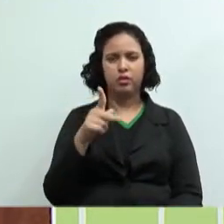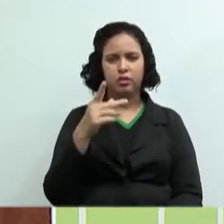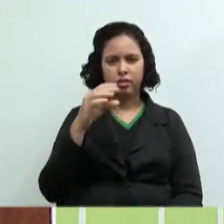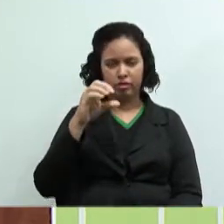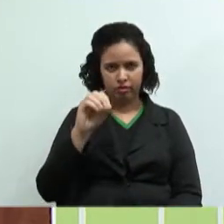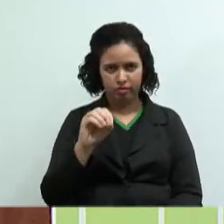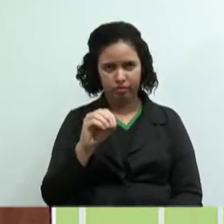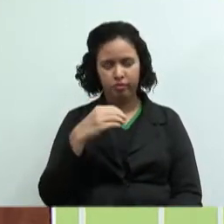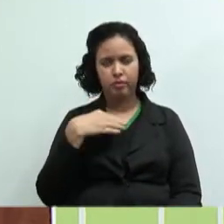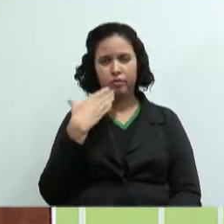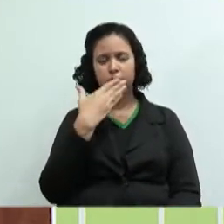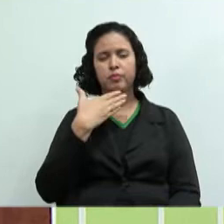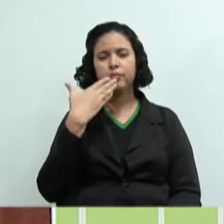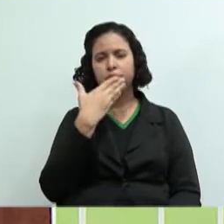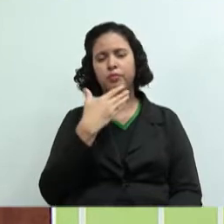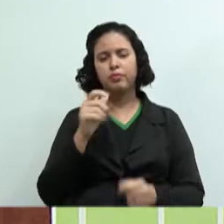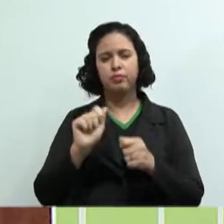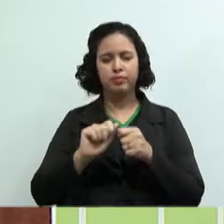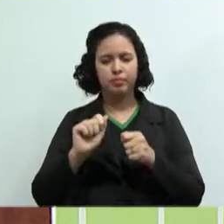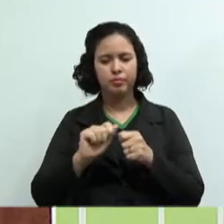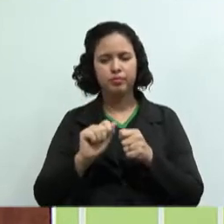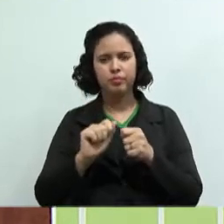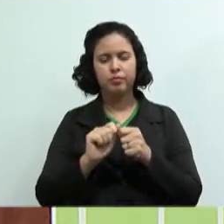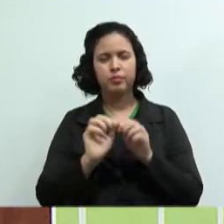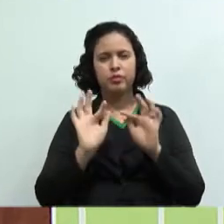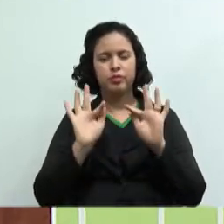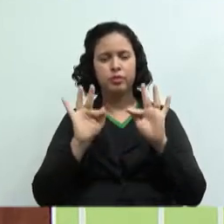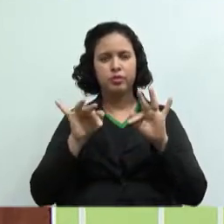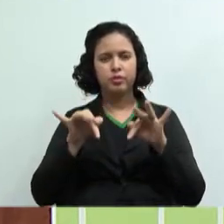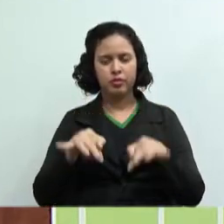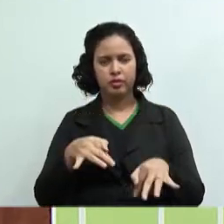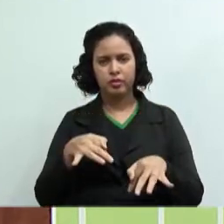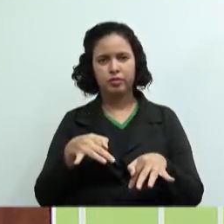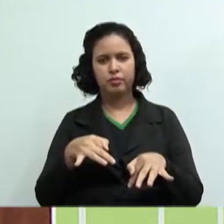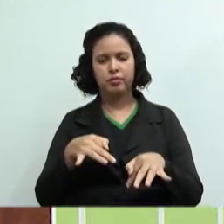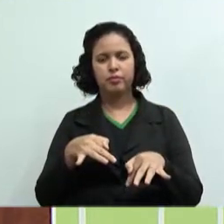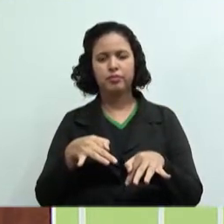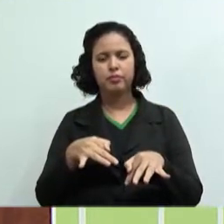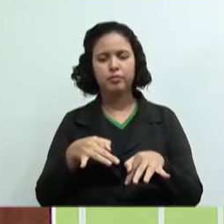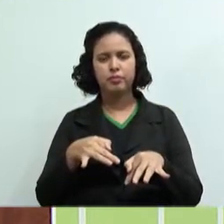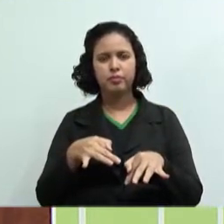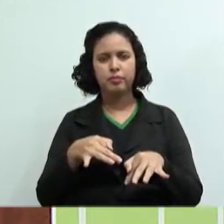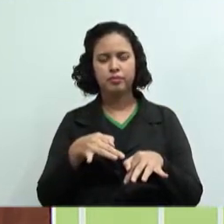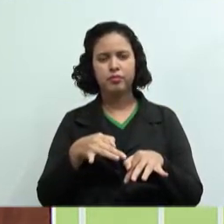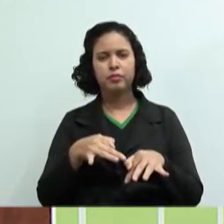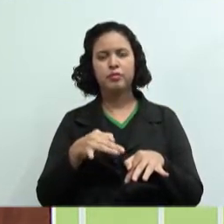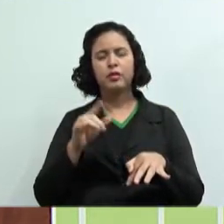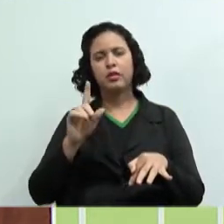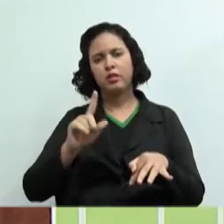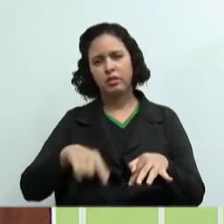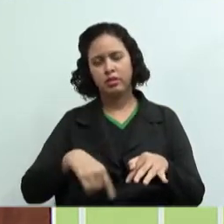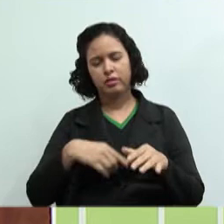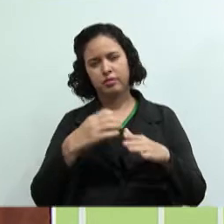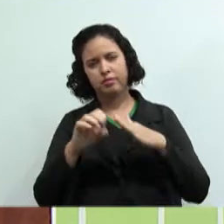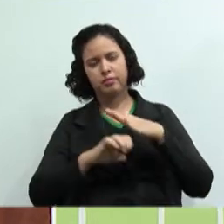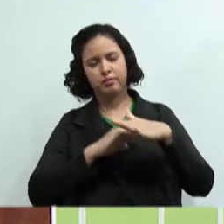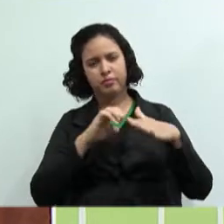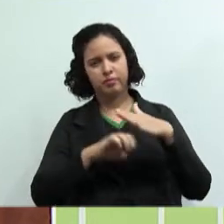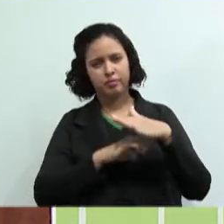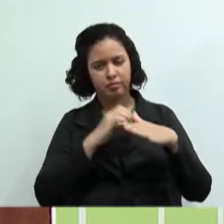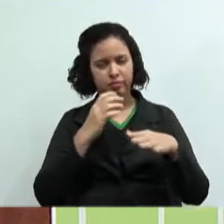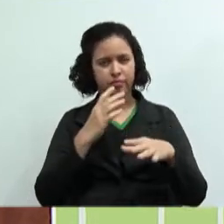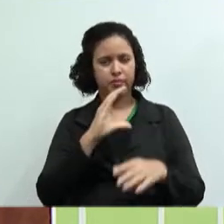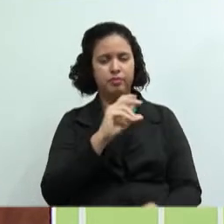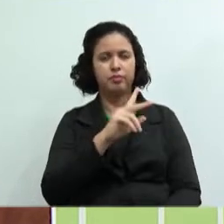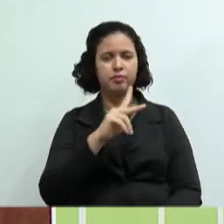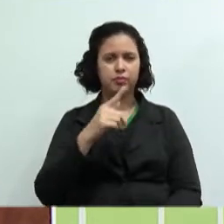elaborar. Vocês vão pensando isso que lá no final, lá na disciplina de contabilidade de empresas cooperativistas 2, nós vamos querer saber qual